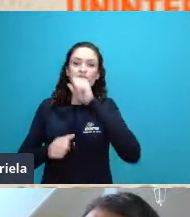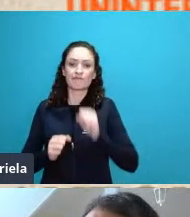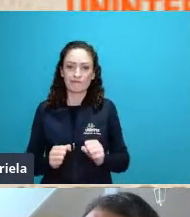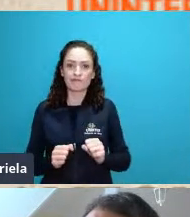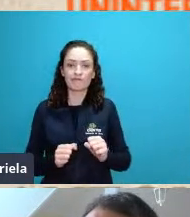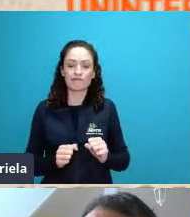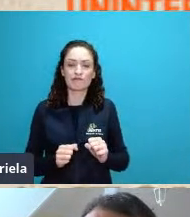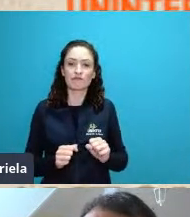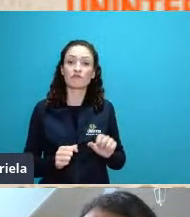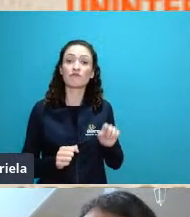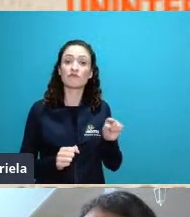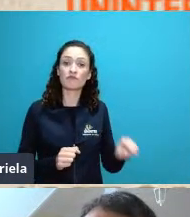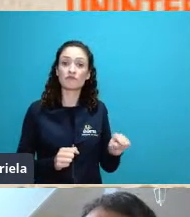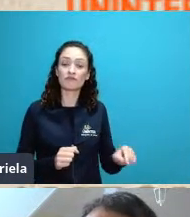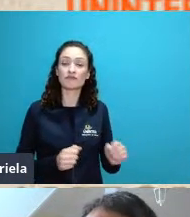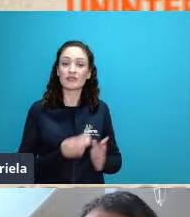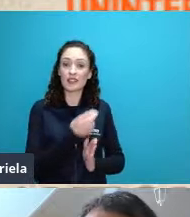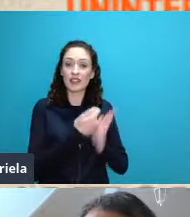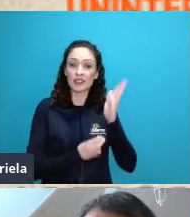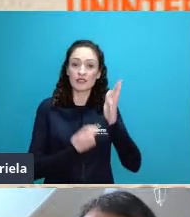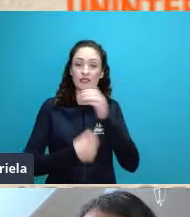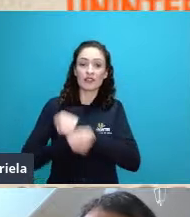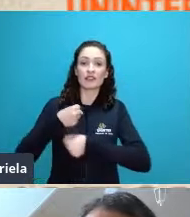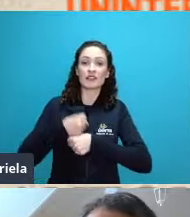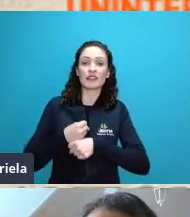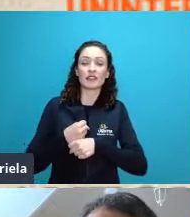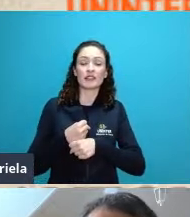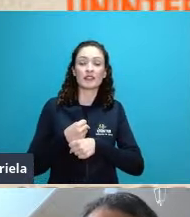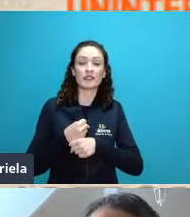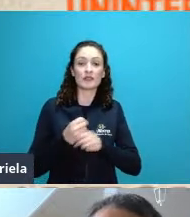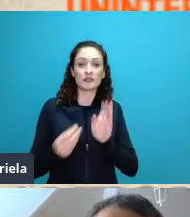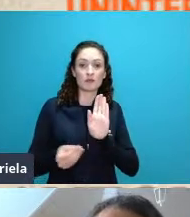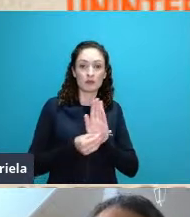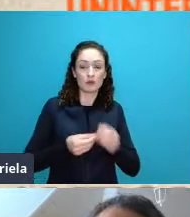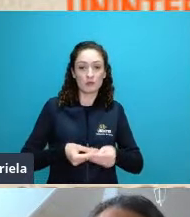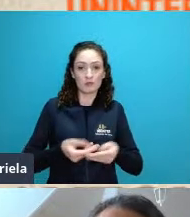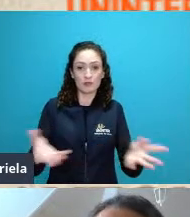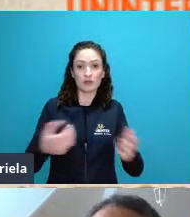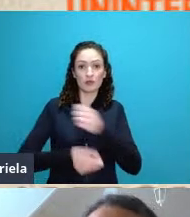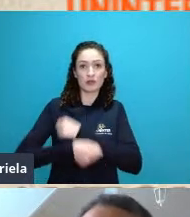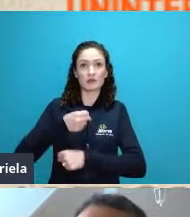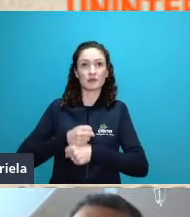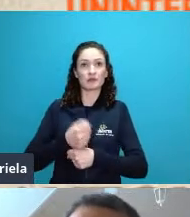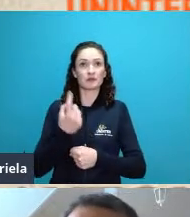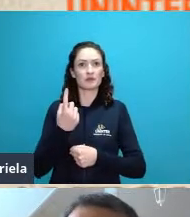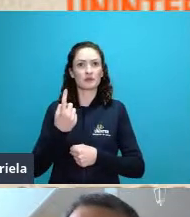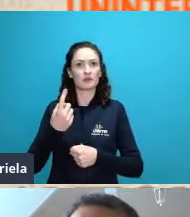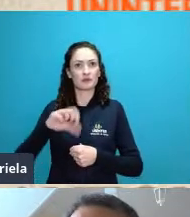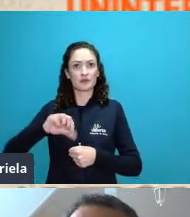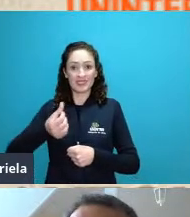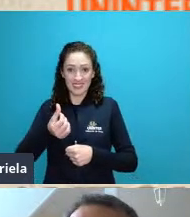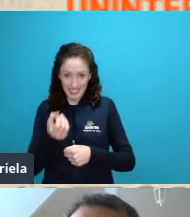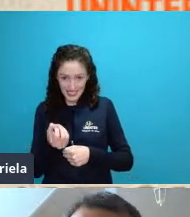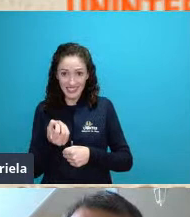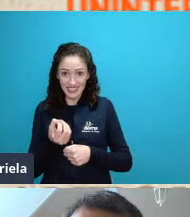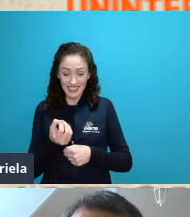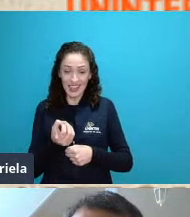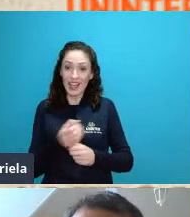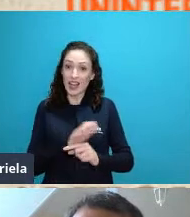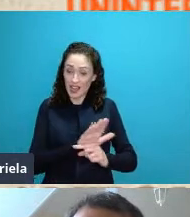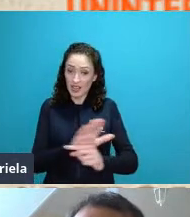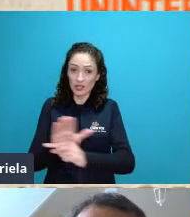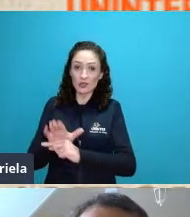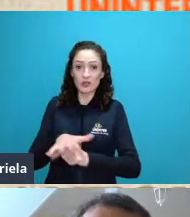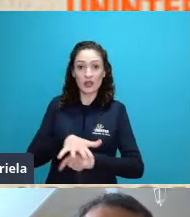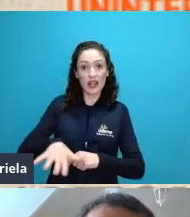publicado já na década de 60 do teoria geral dos sistemas ela revoluciona a ciência amplamente